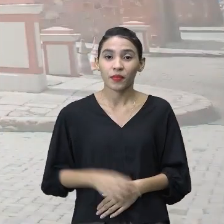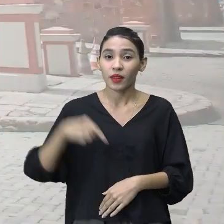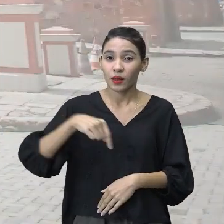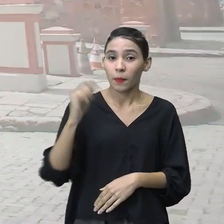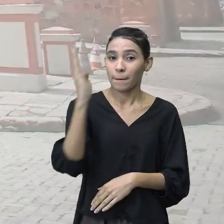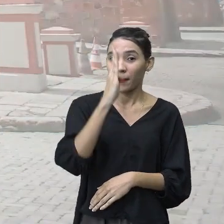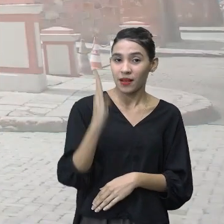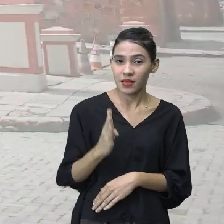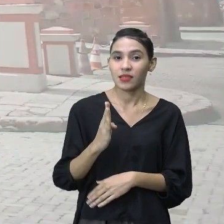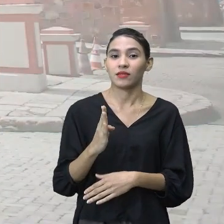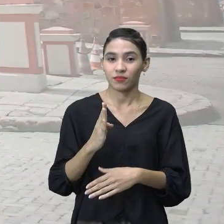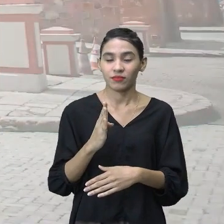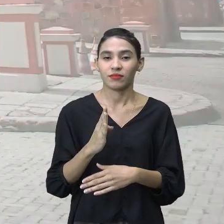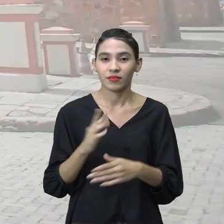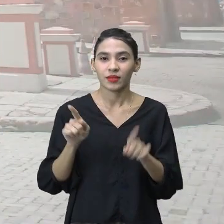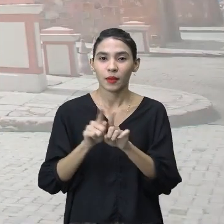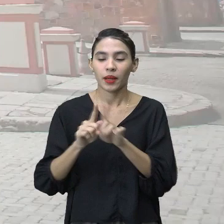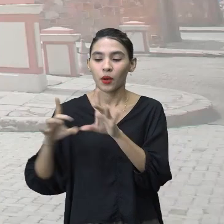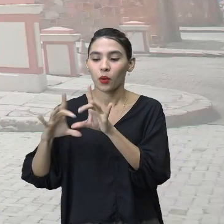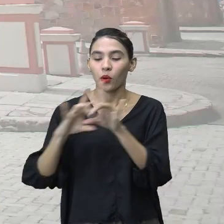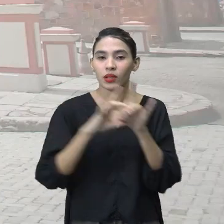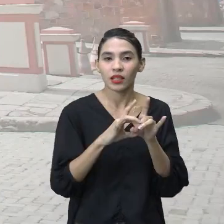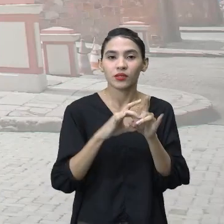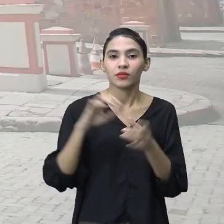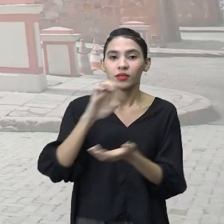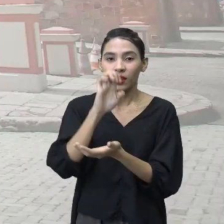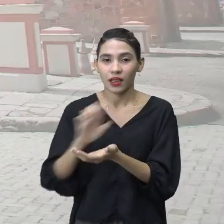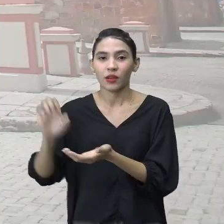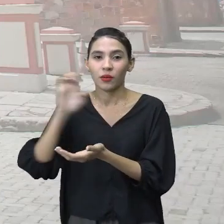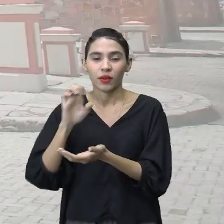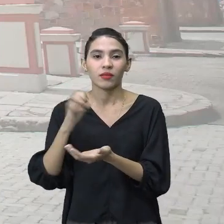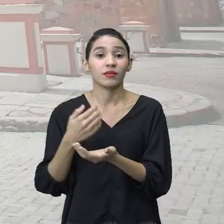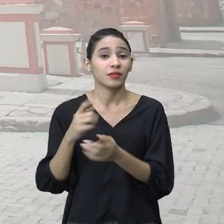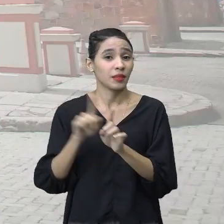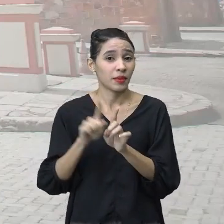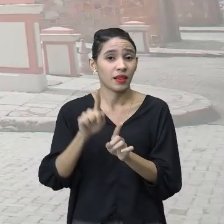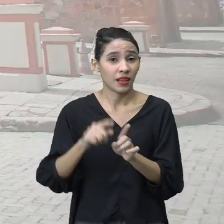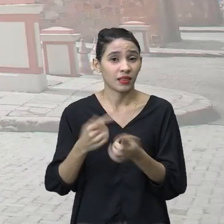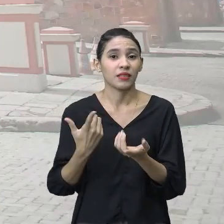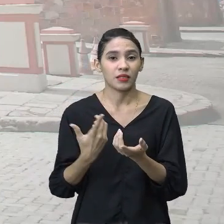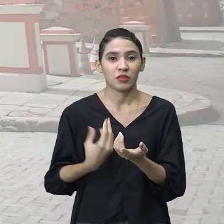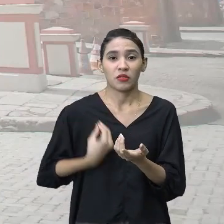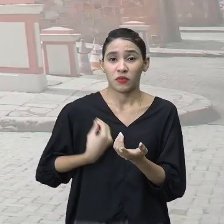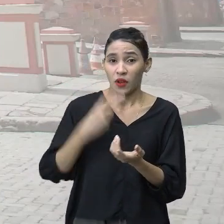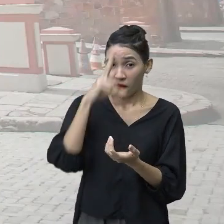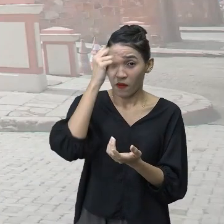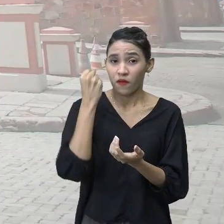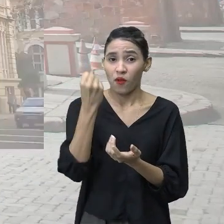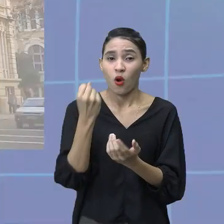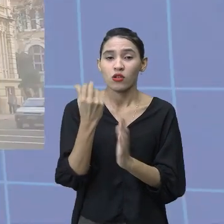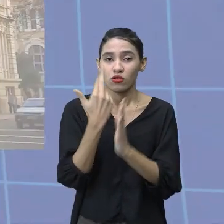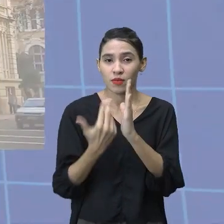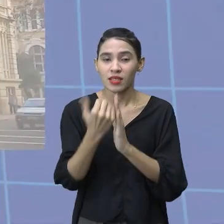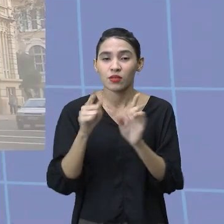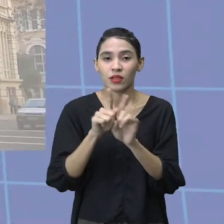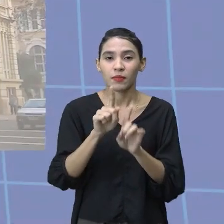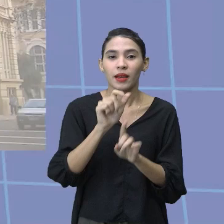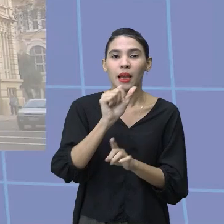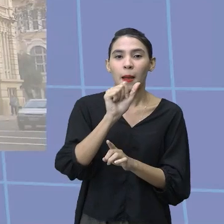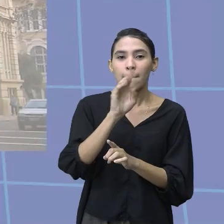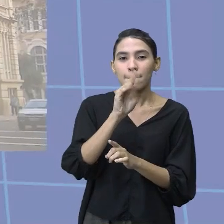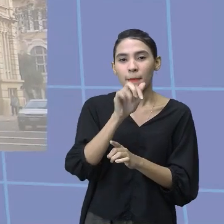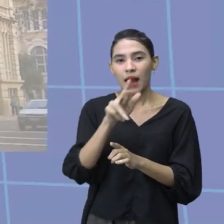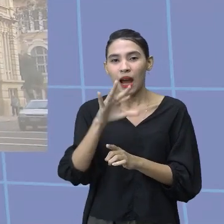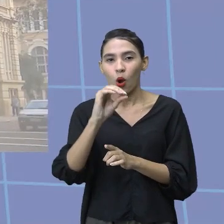foi inserido dentro desse contexto europeu, vamos destacar que está muito presente no Brasil, a arte barroca. A arte